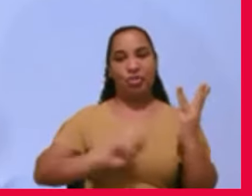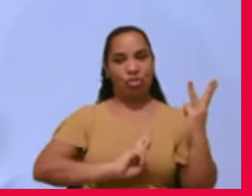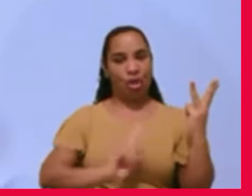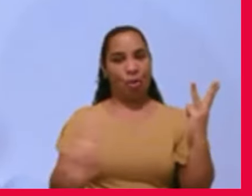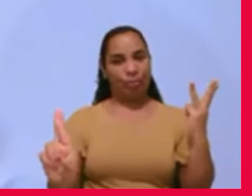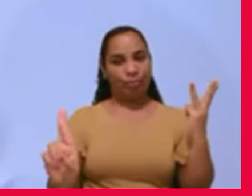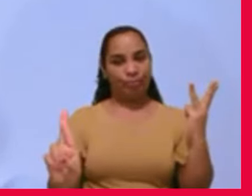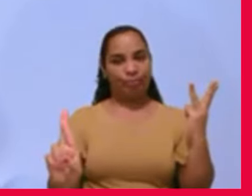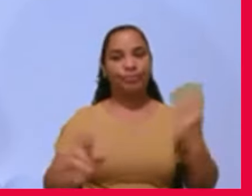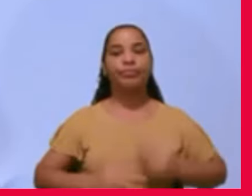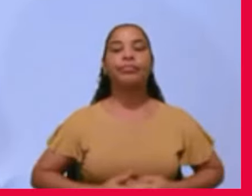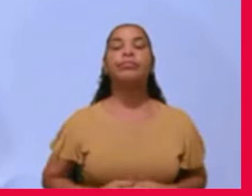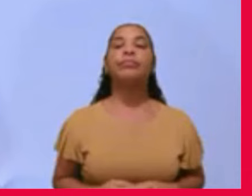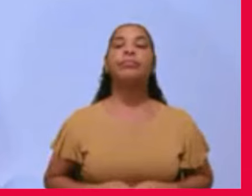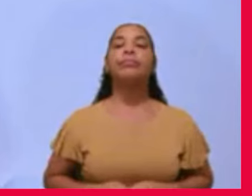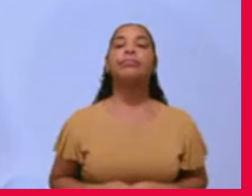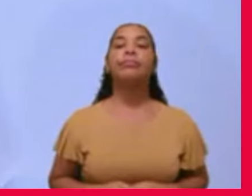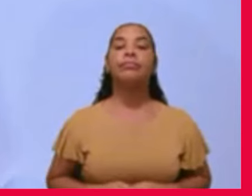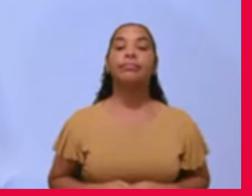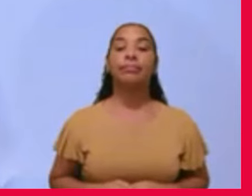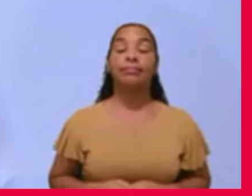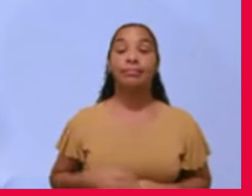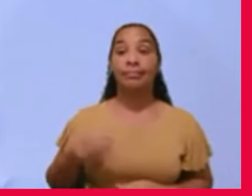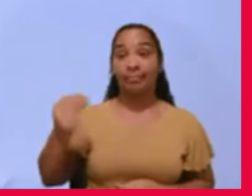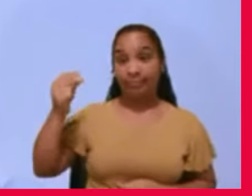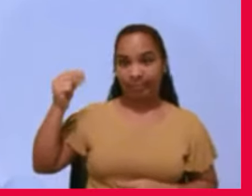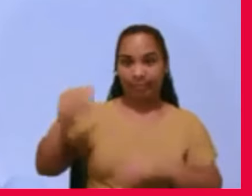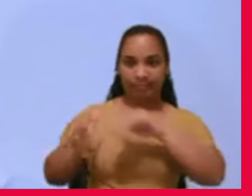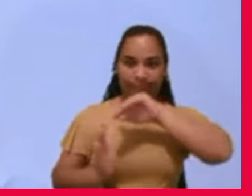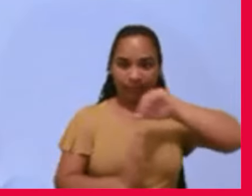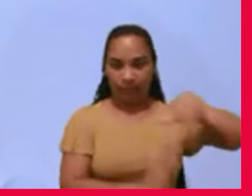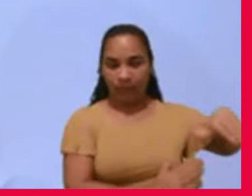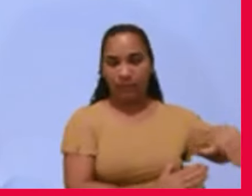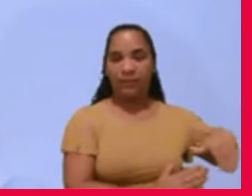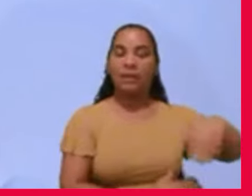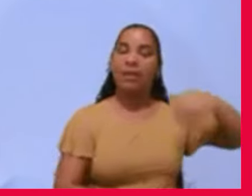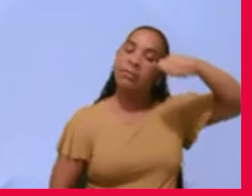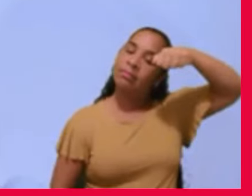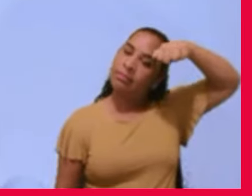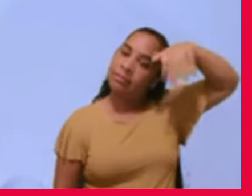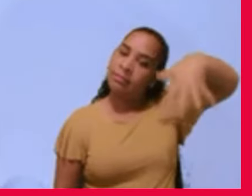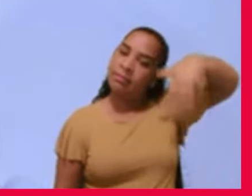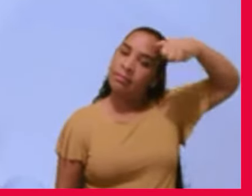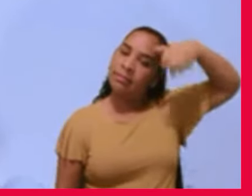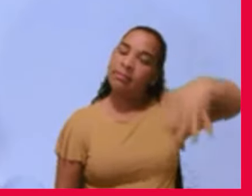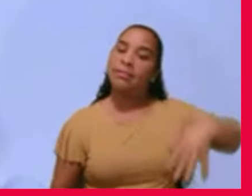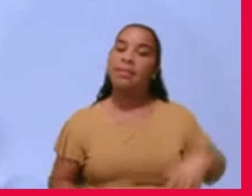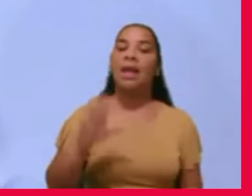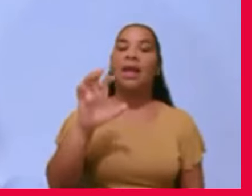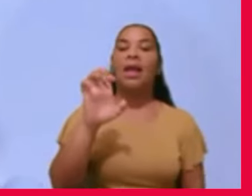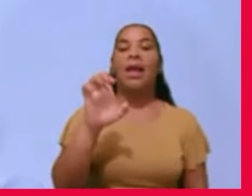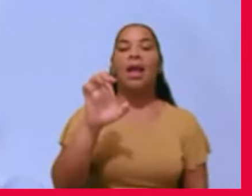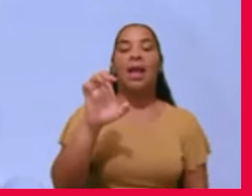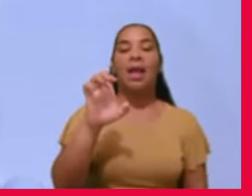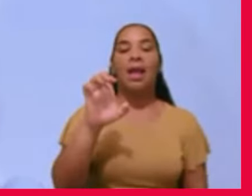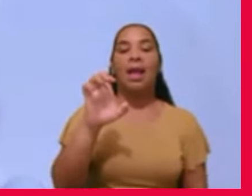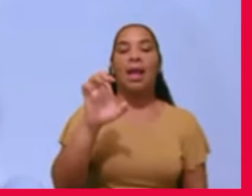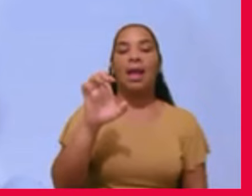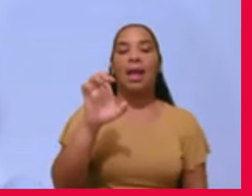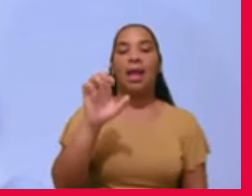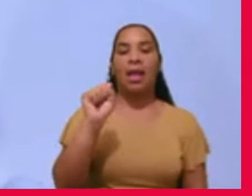a abordagem da esquizofrenia foi muito debatida aqui em nossa reunião.